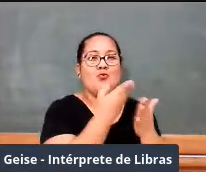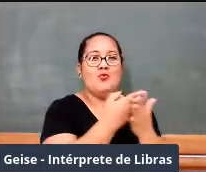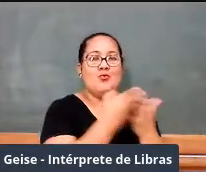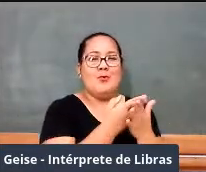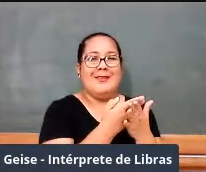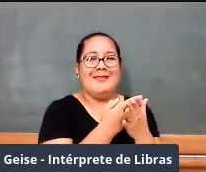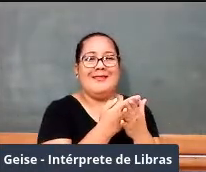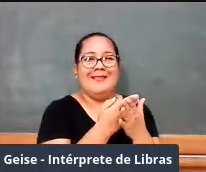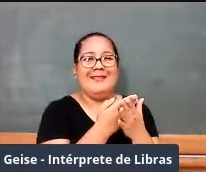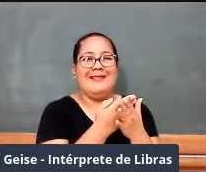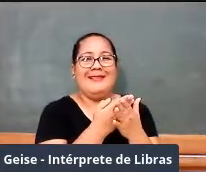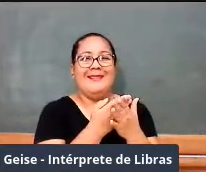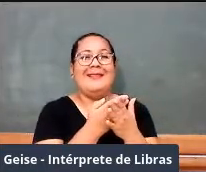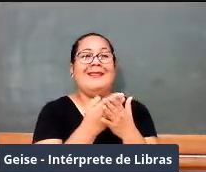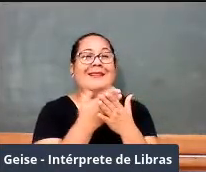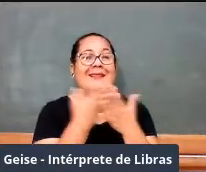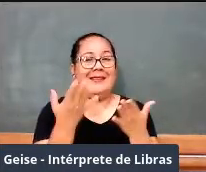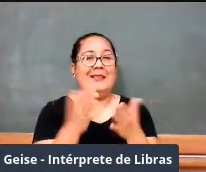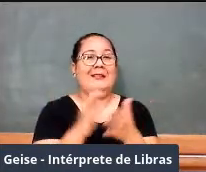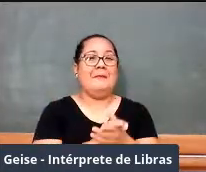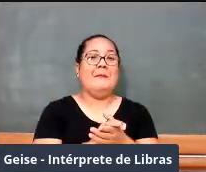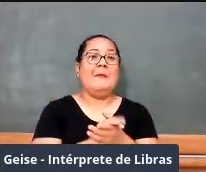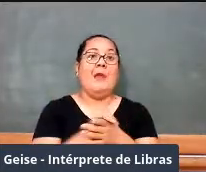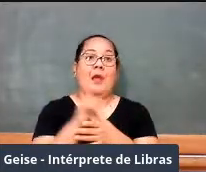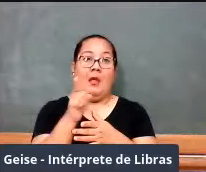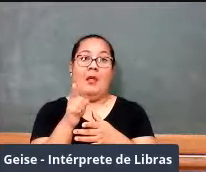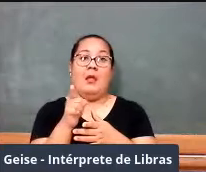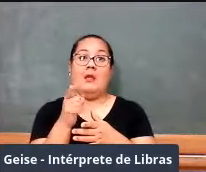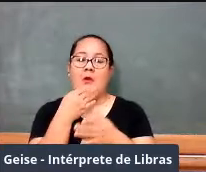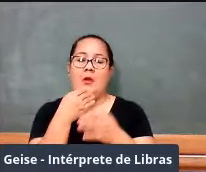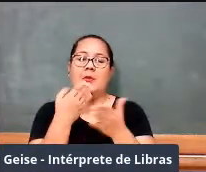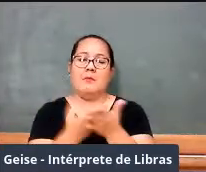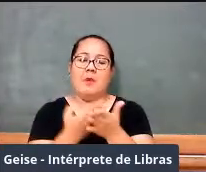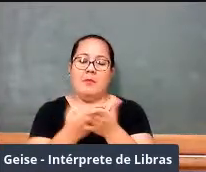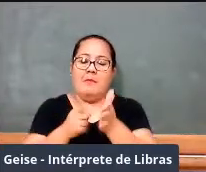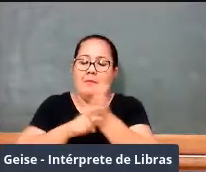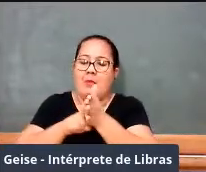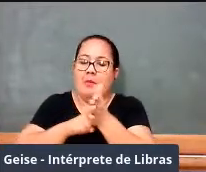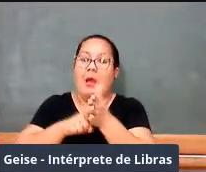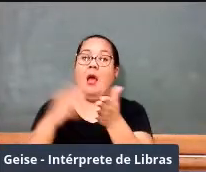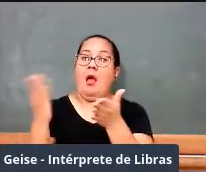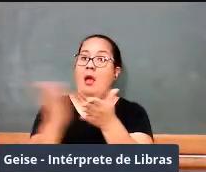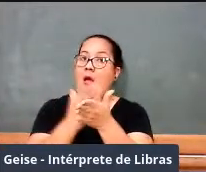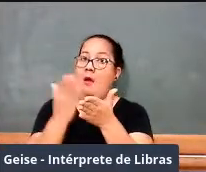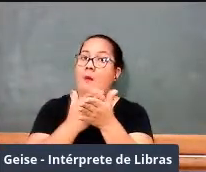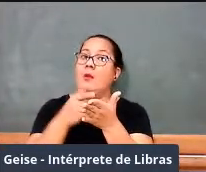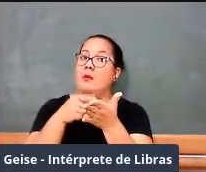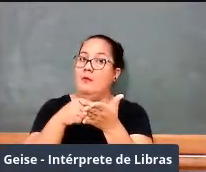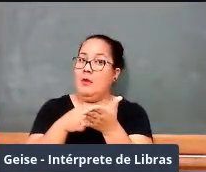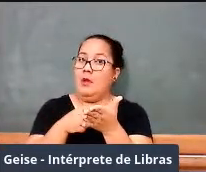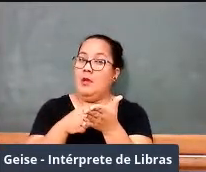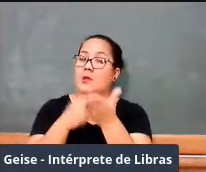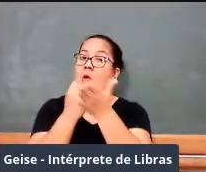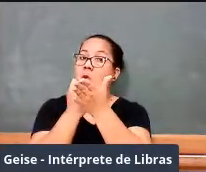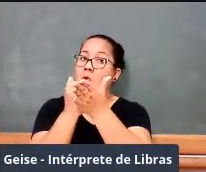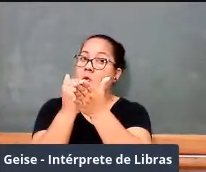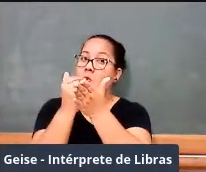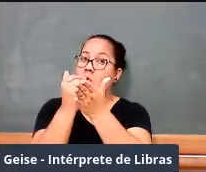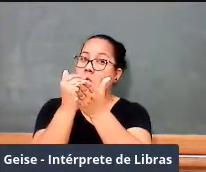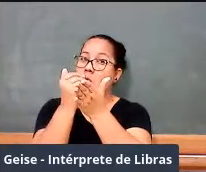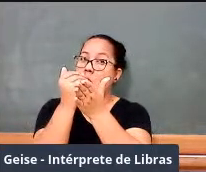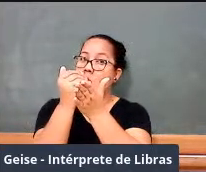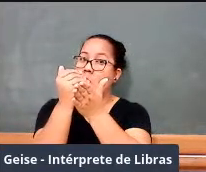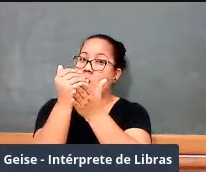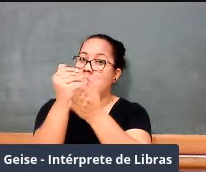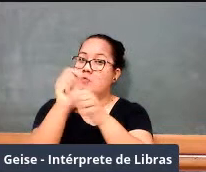basicamente para montar o primeiro currículo de matemática nacional, a coisa não se passou bem dessa maneira,